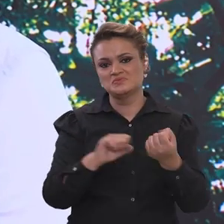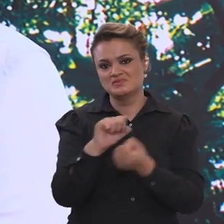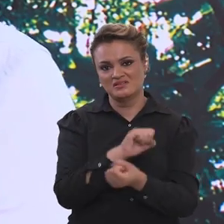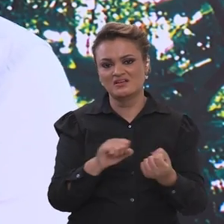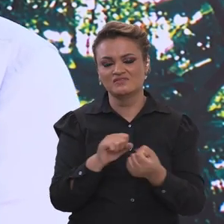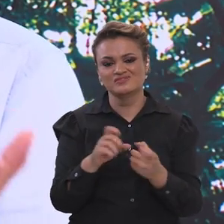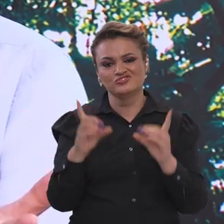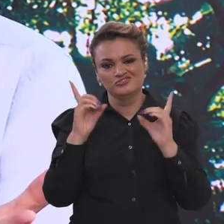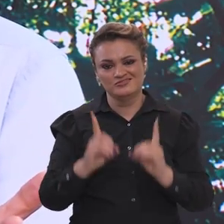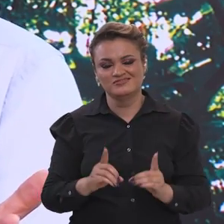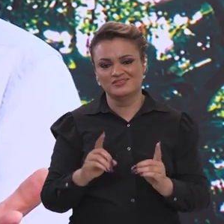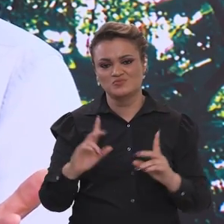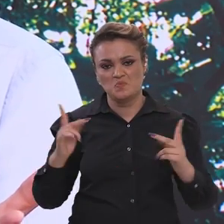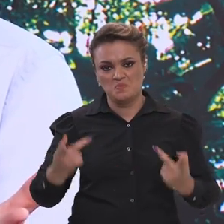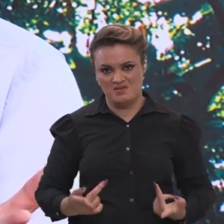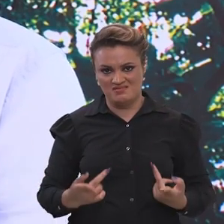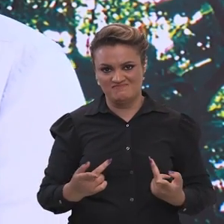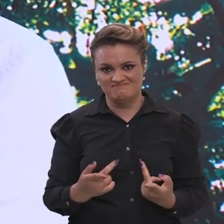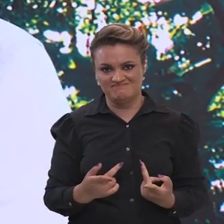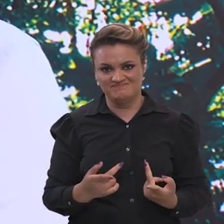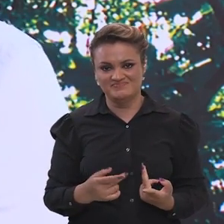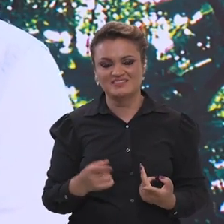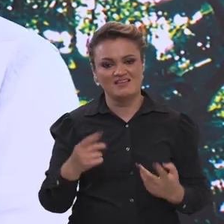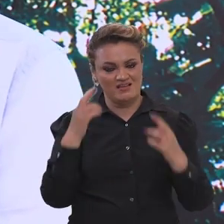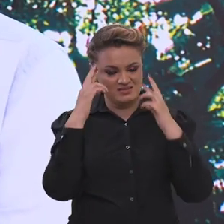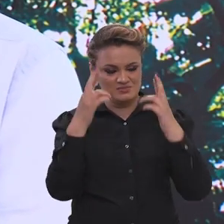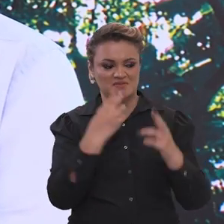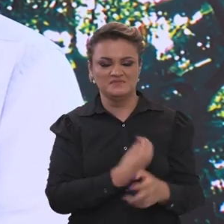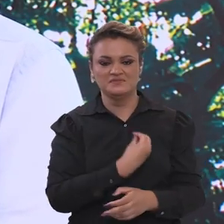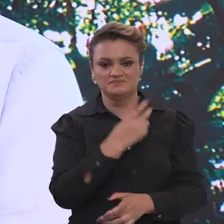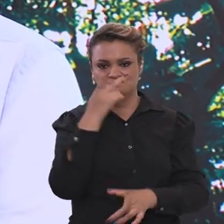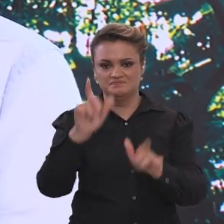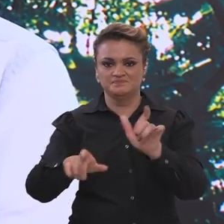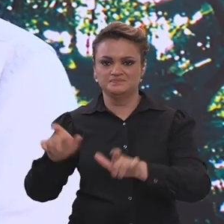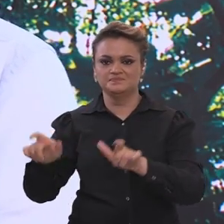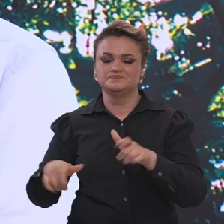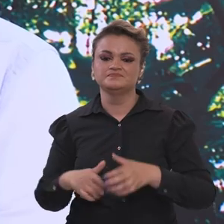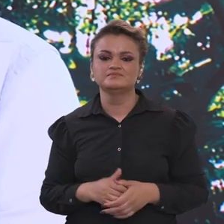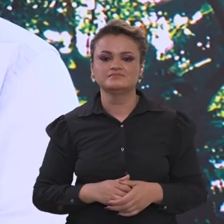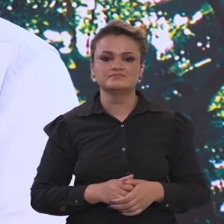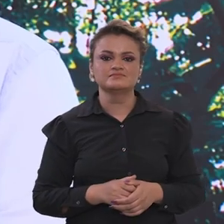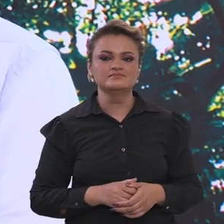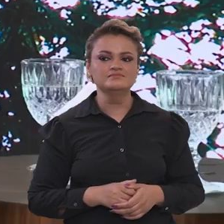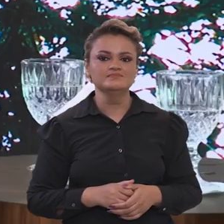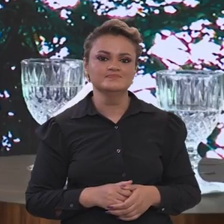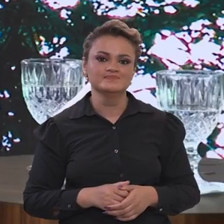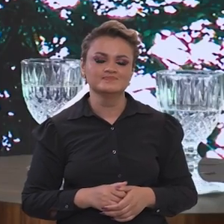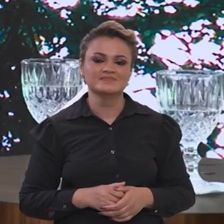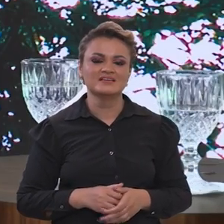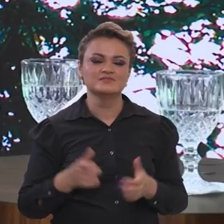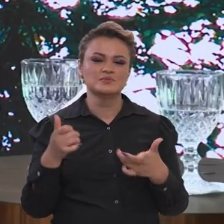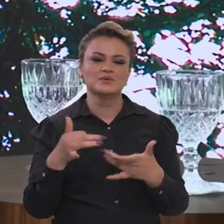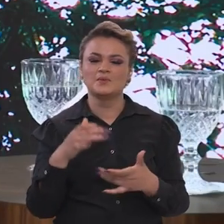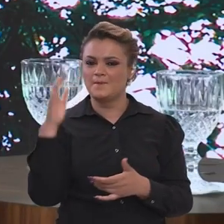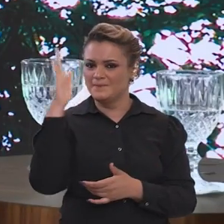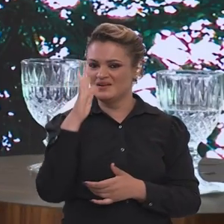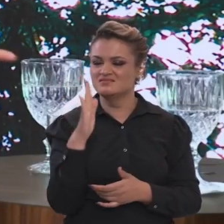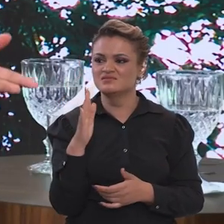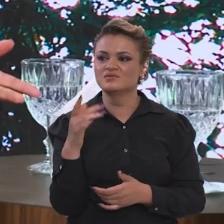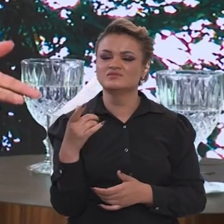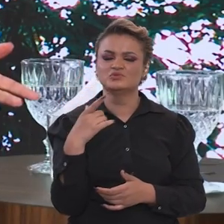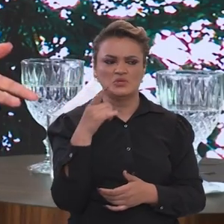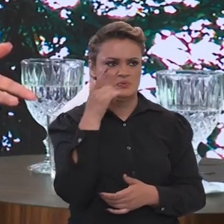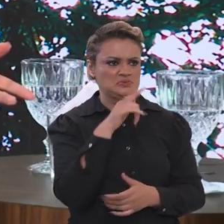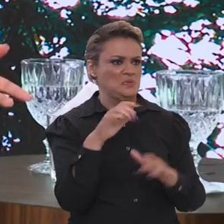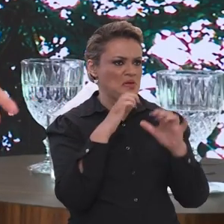desenvolvimento sustentável ou dignidade humana e respeito à vida nas suas variadas formas. Agora, o senhor falou, então, que o Brasil